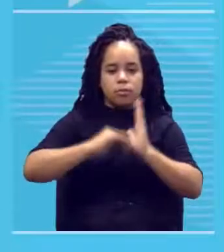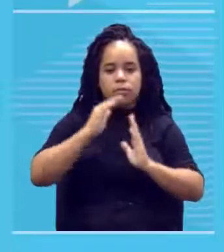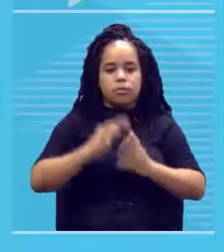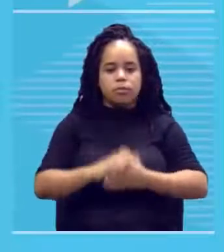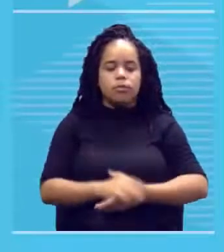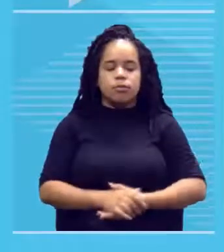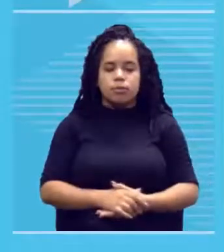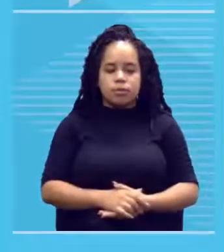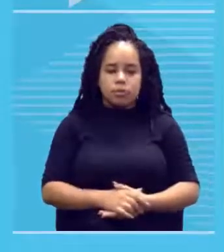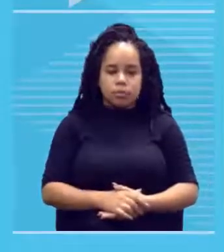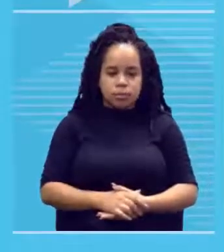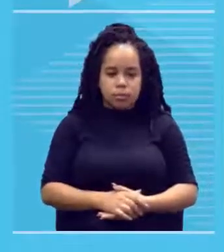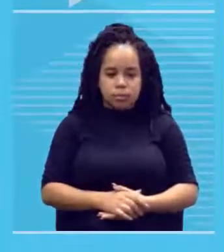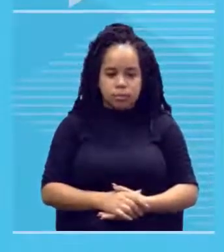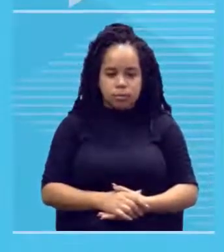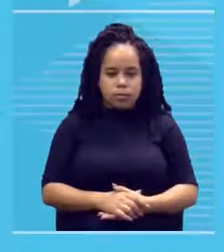então,